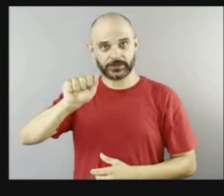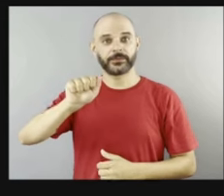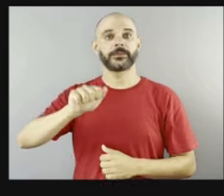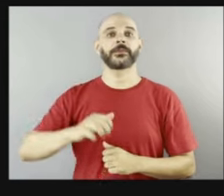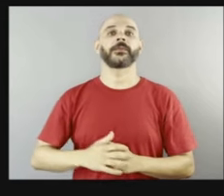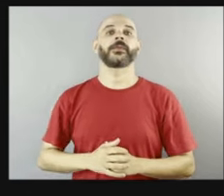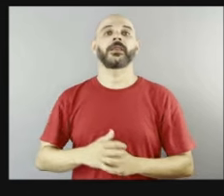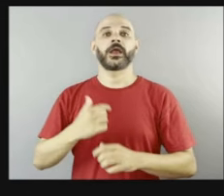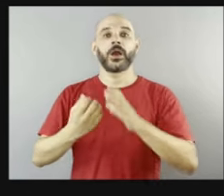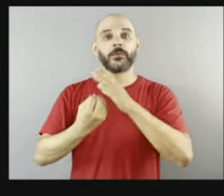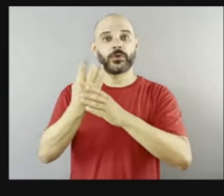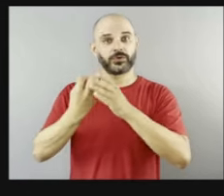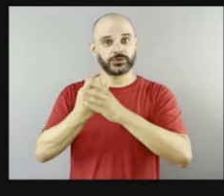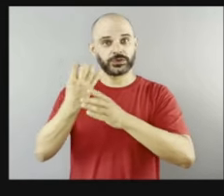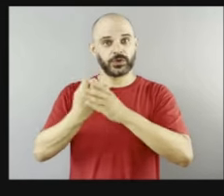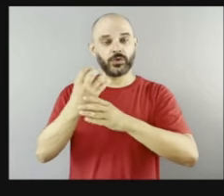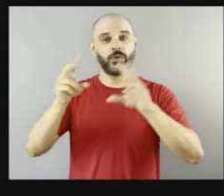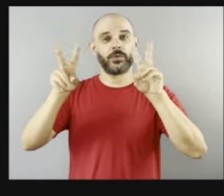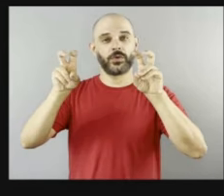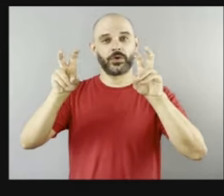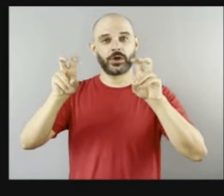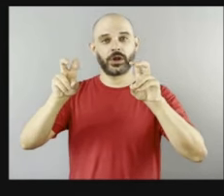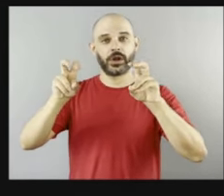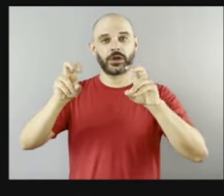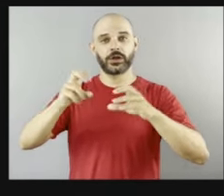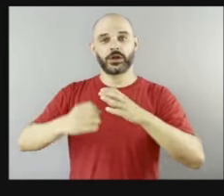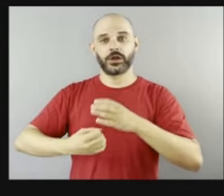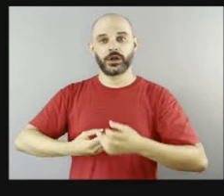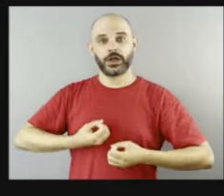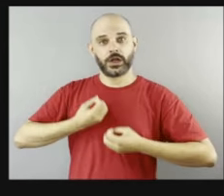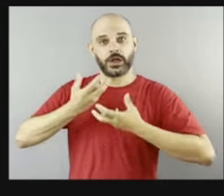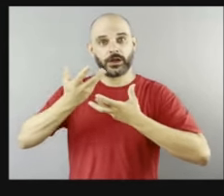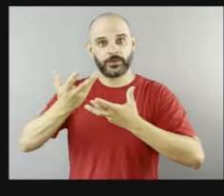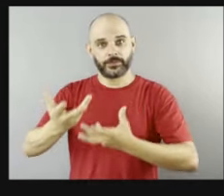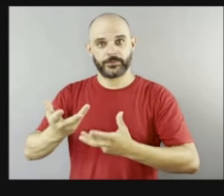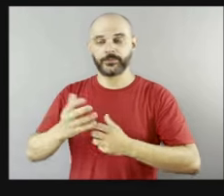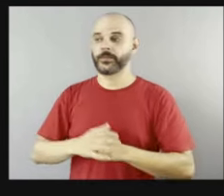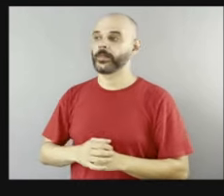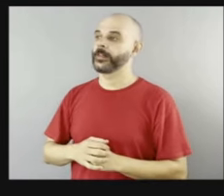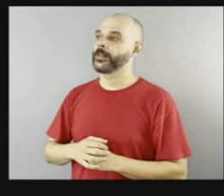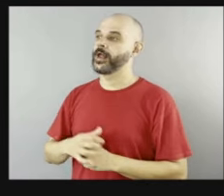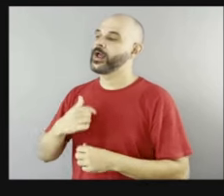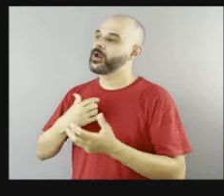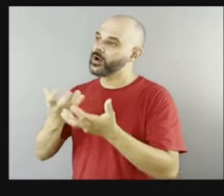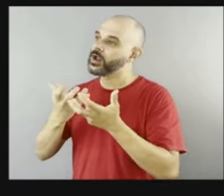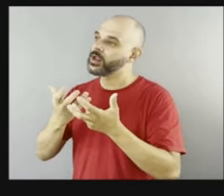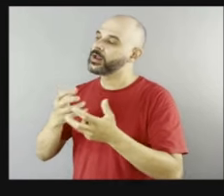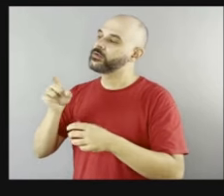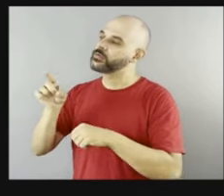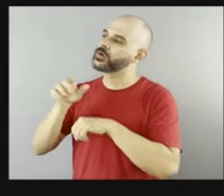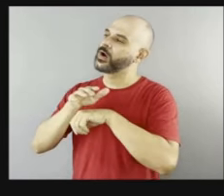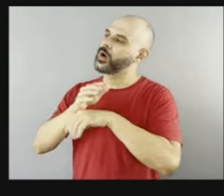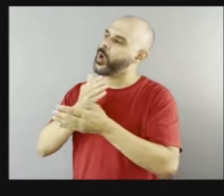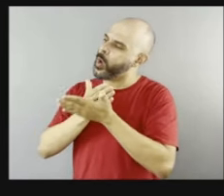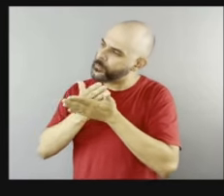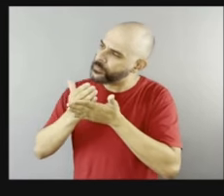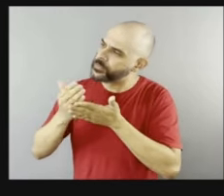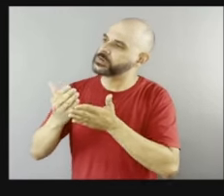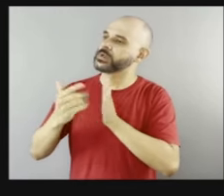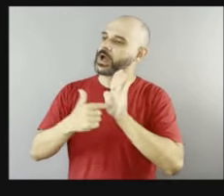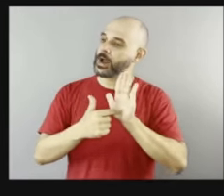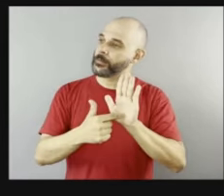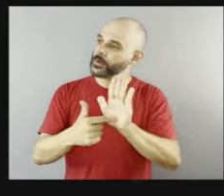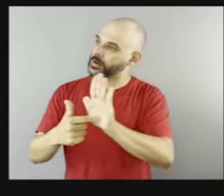produção do projeto de dentro para fora, que a gente vai bater um papo. Exatamente por aí que eu queria que você começasse, apresentar